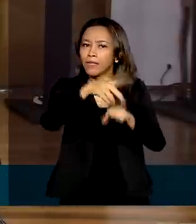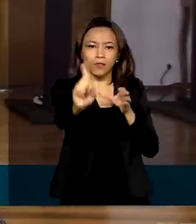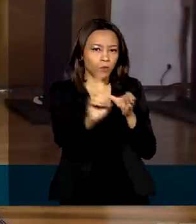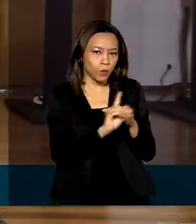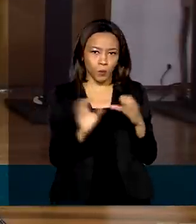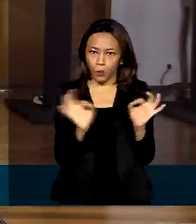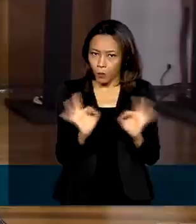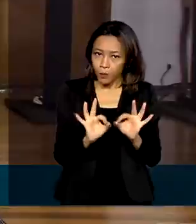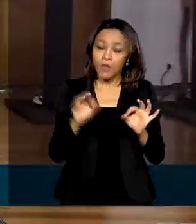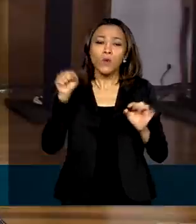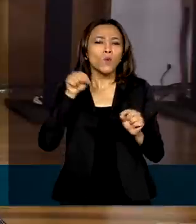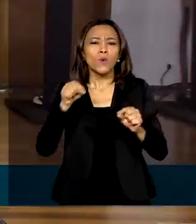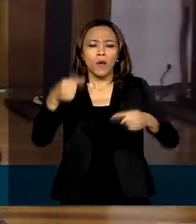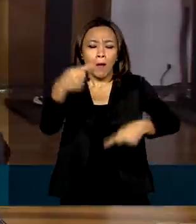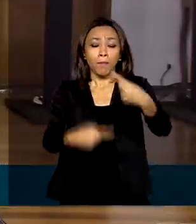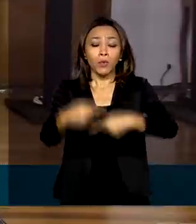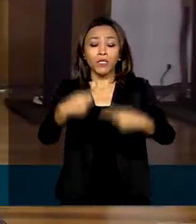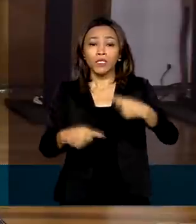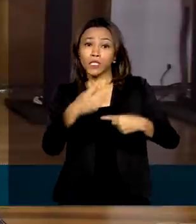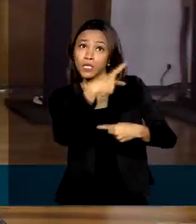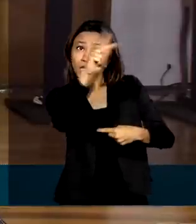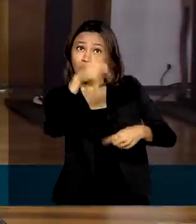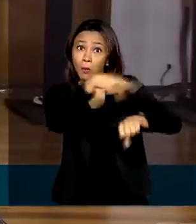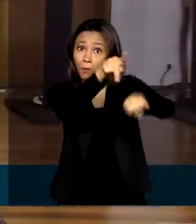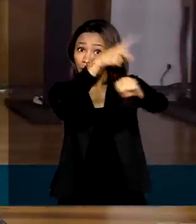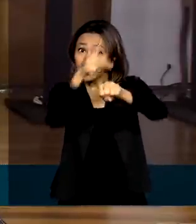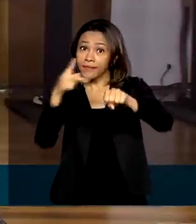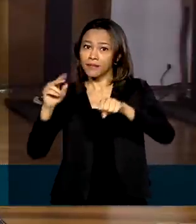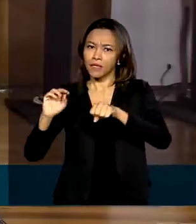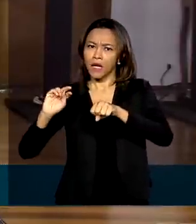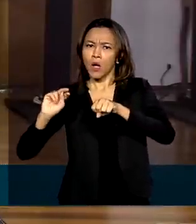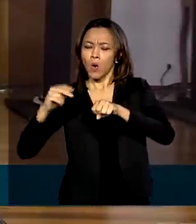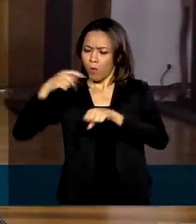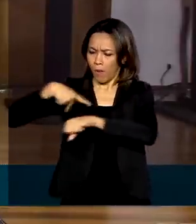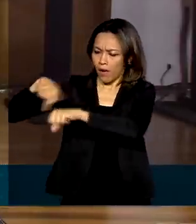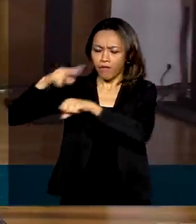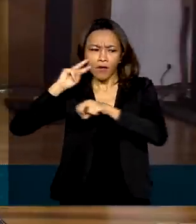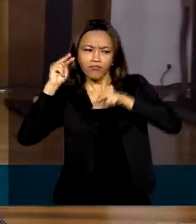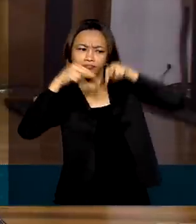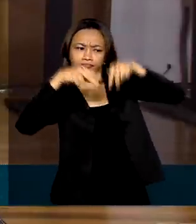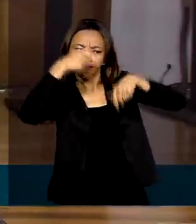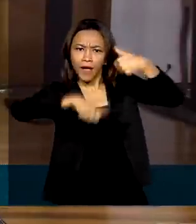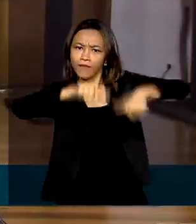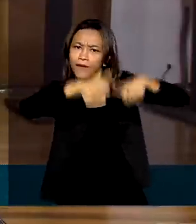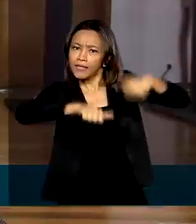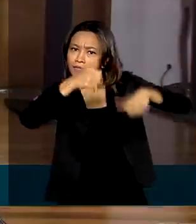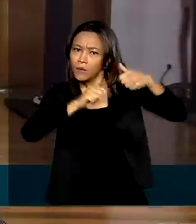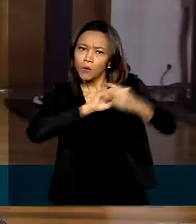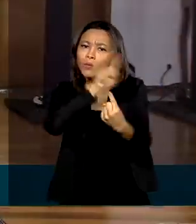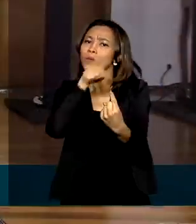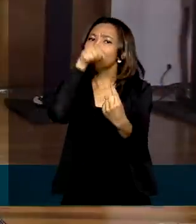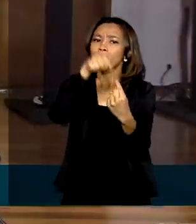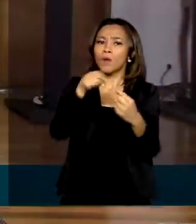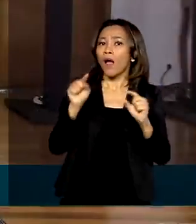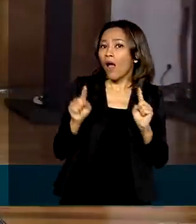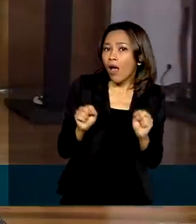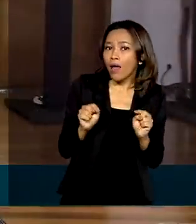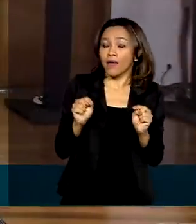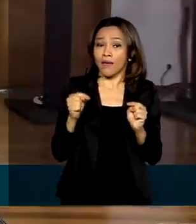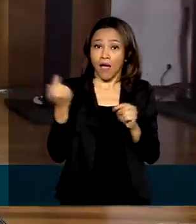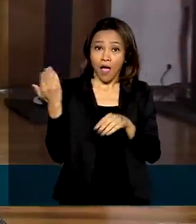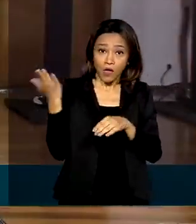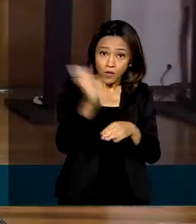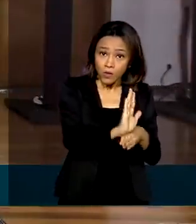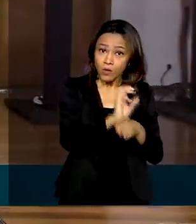onde determinada política de um país é avaliada por outras nações. O objetivo com essa avaliação é que ela ajude o